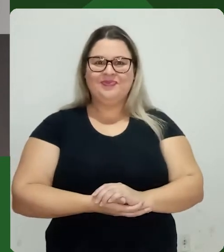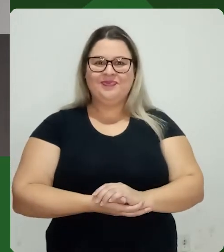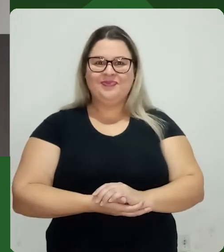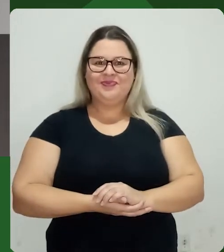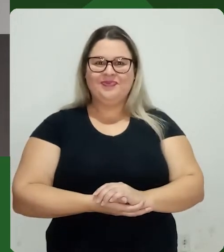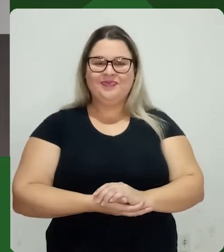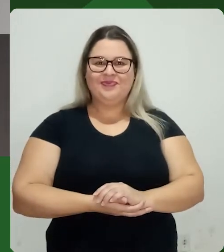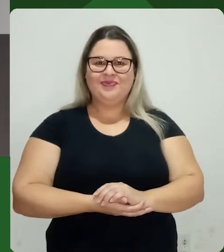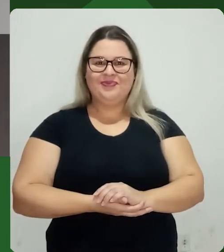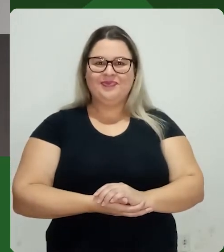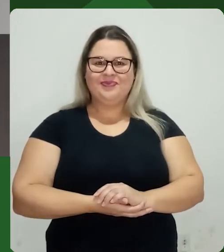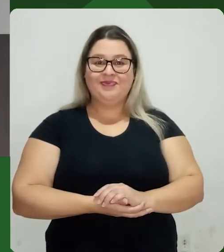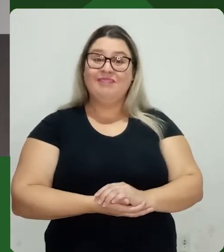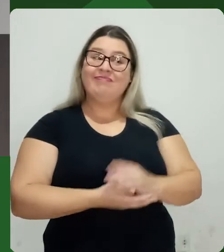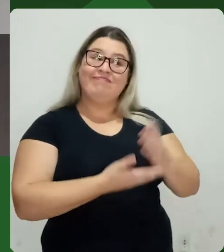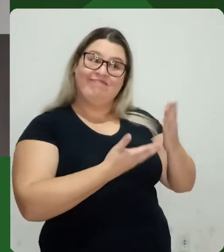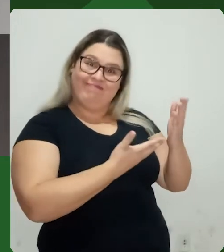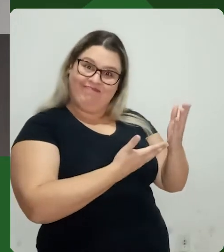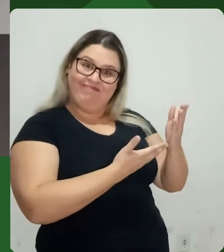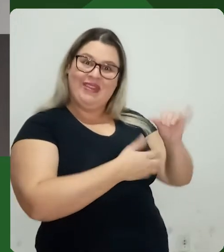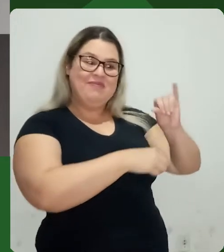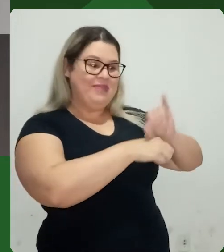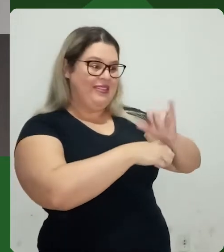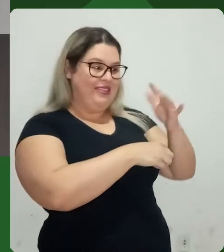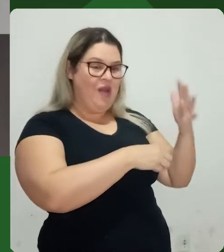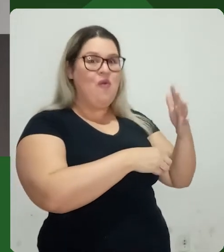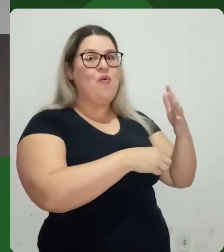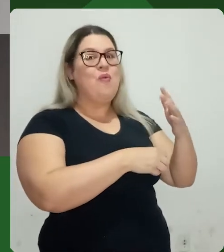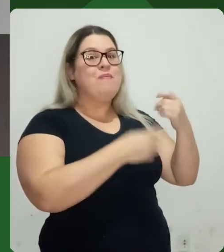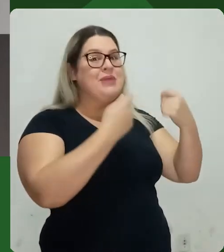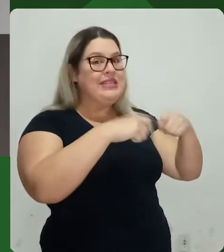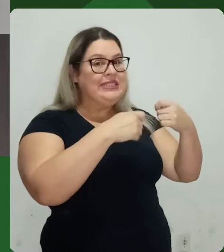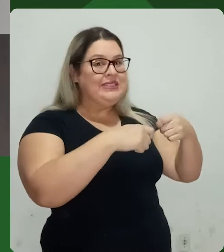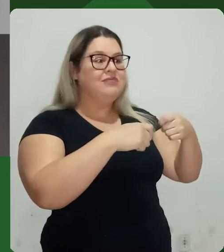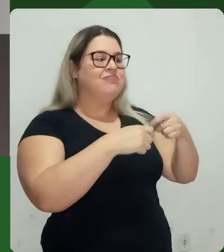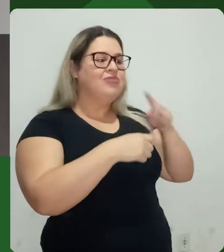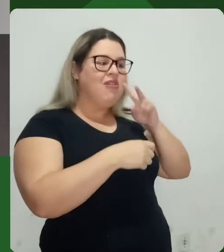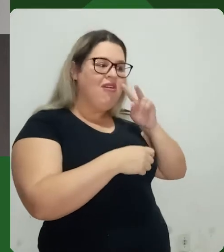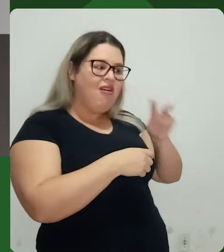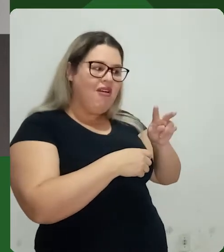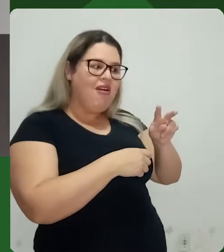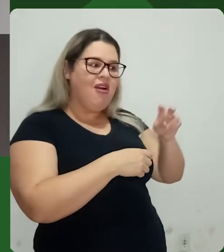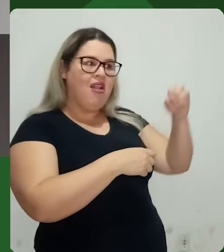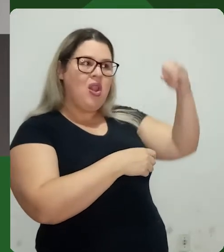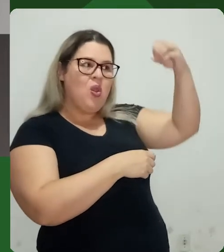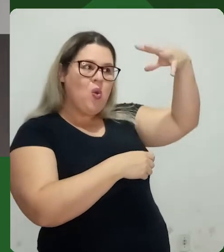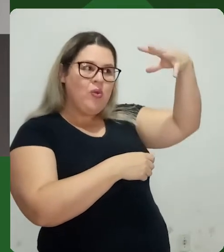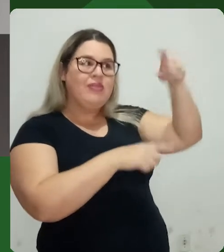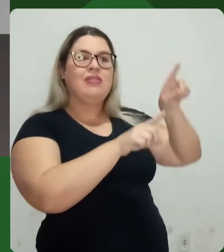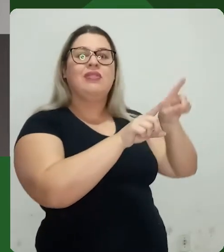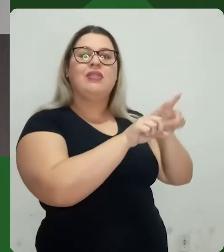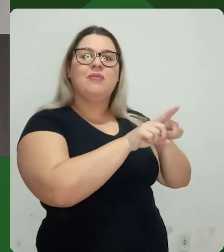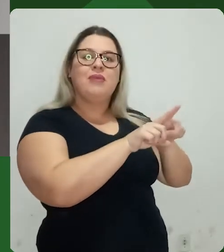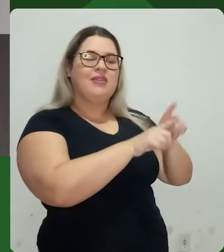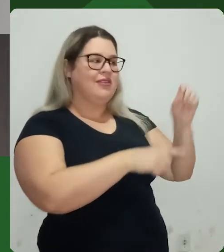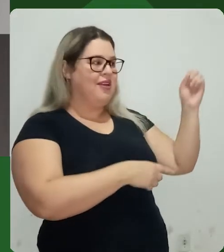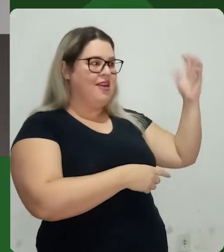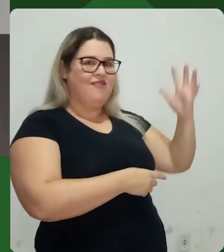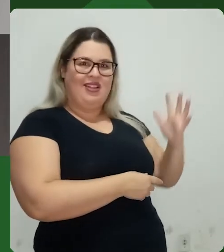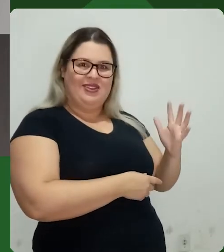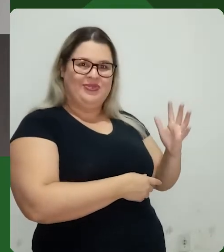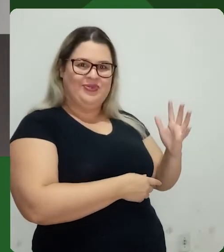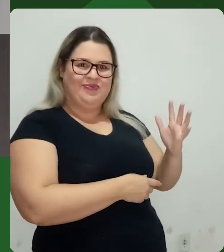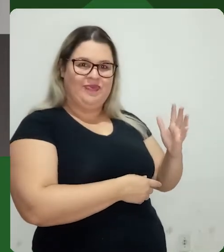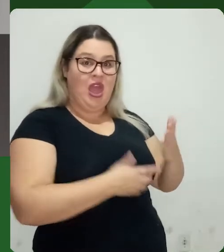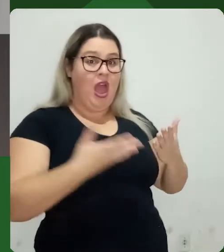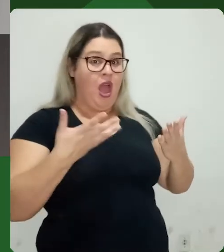não vai aparecer. Então, a gente trabalha a iluminação no metal, a iluminação junto com o reflexo, a iluminação e também o reflexo, porque ele tá refletindo